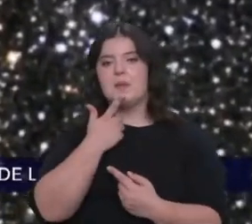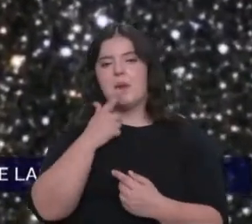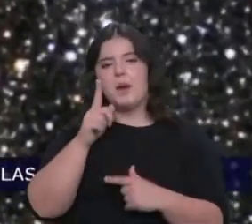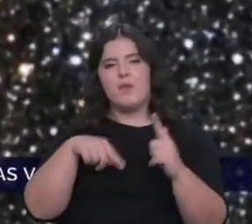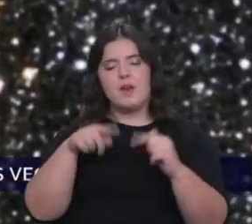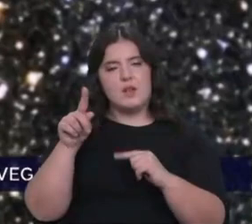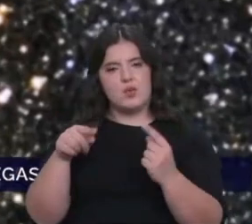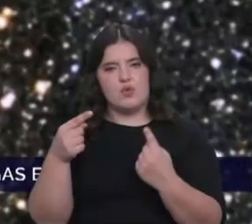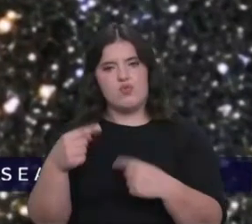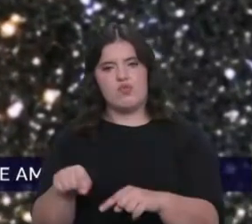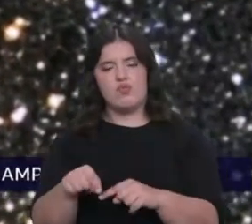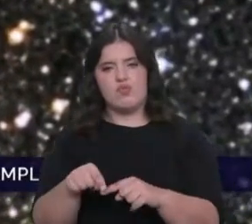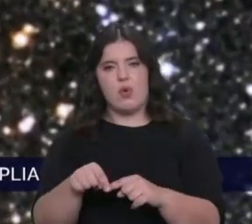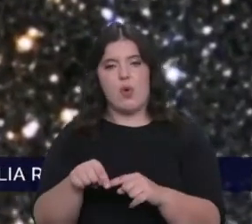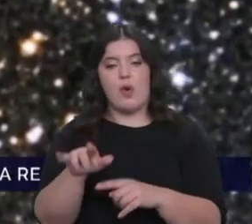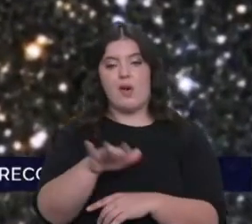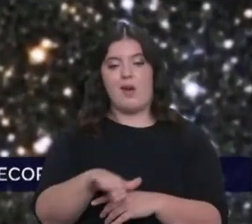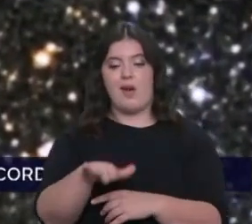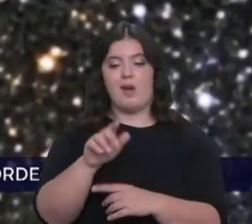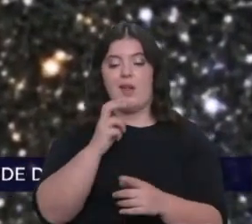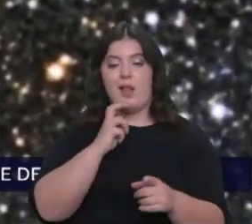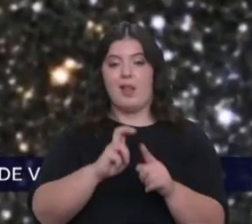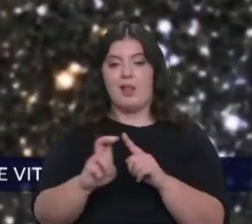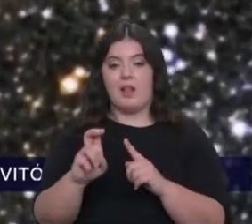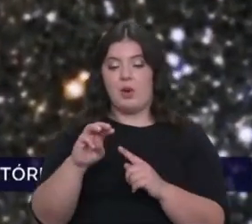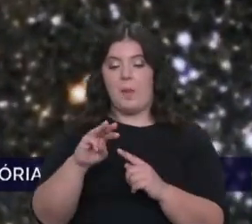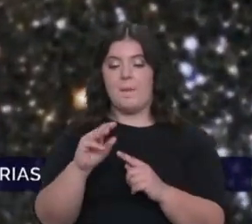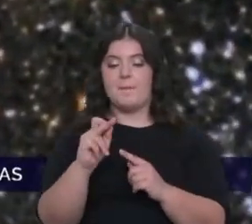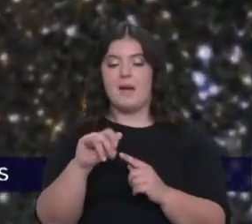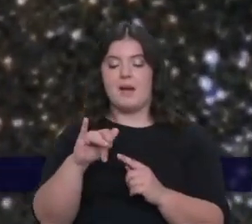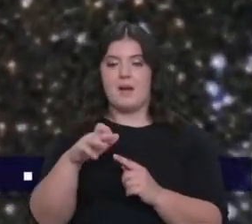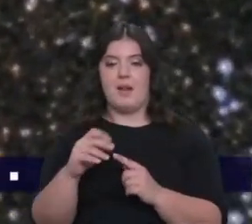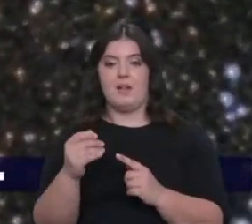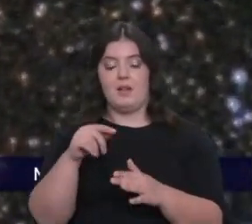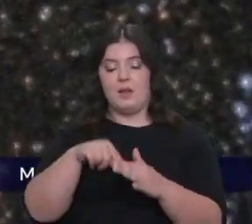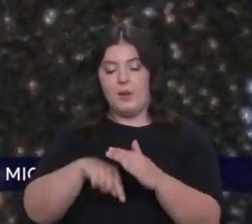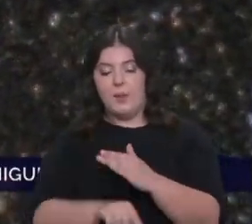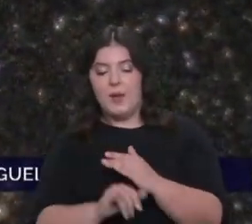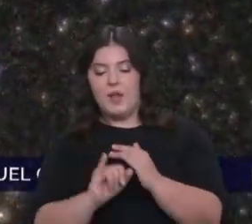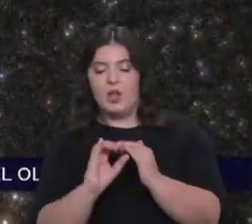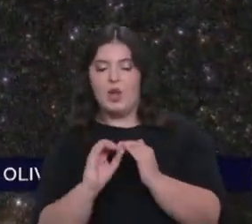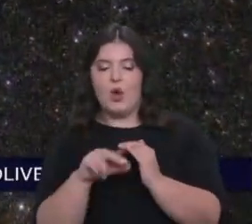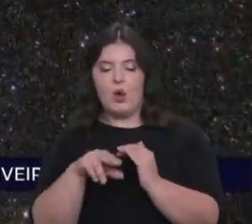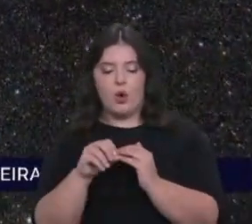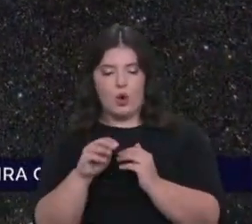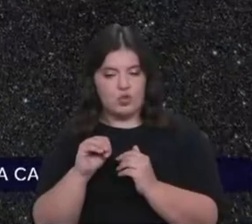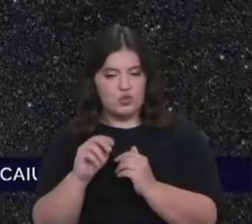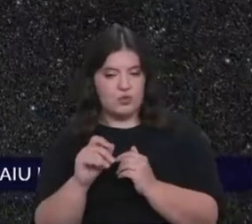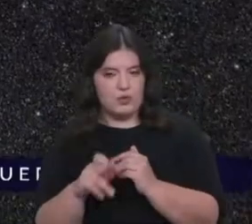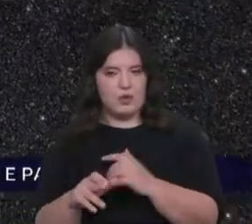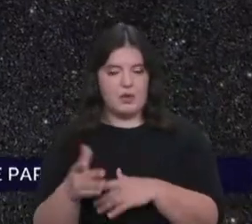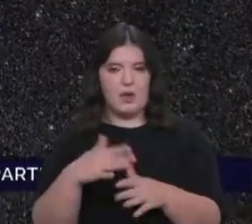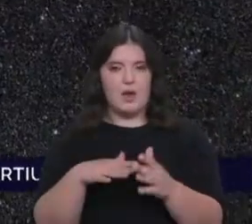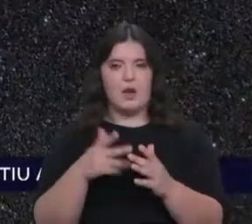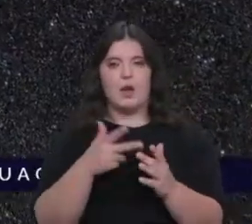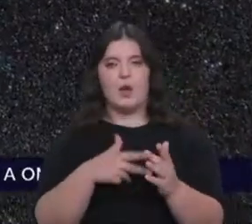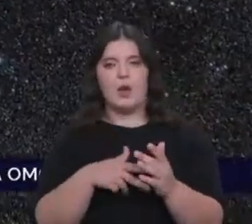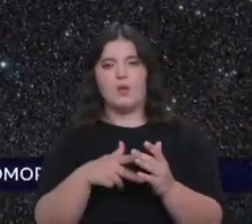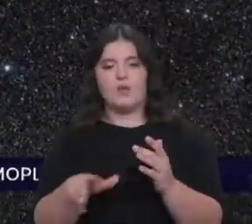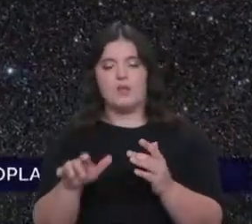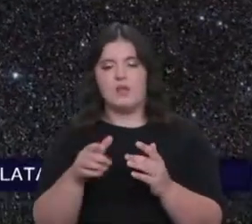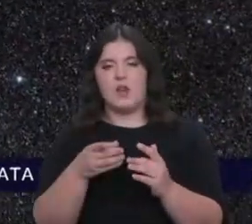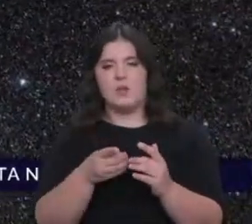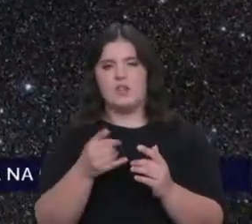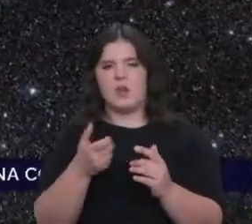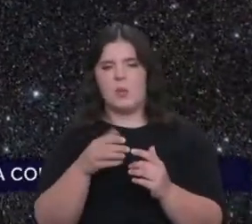no campo eletromagnético da ionosfera. A ionosfera é uma camada que está entre 50 a 950 km de altitude do nosso